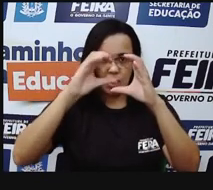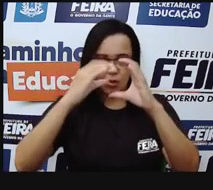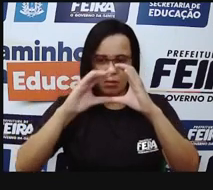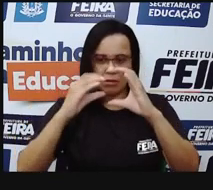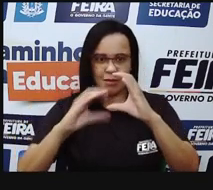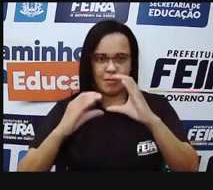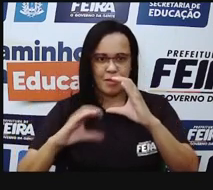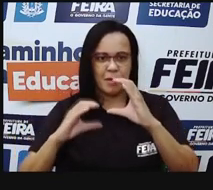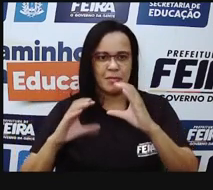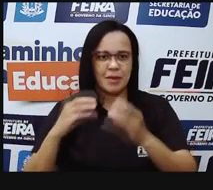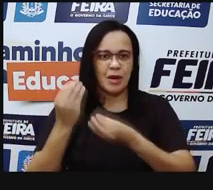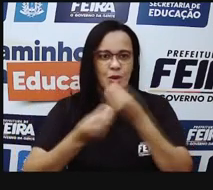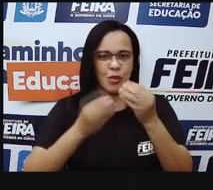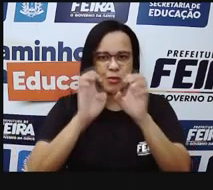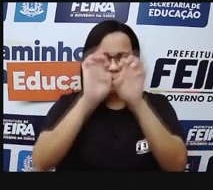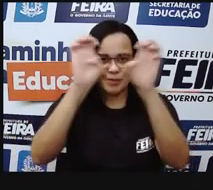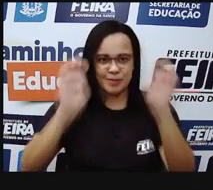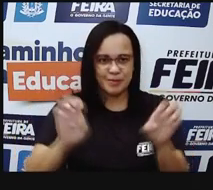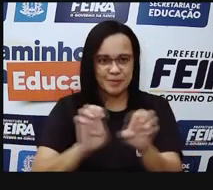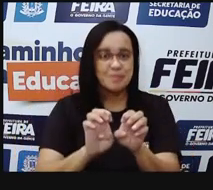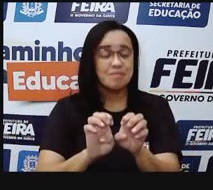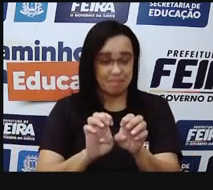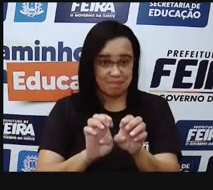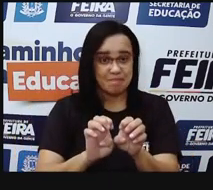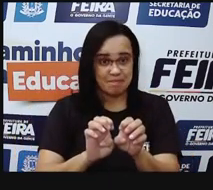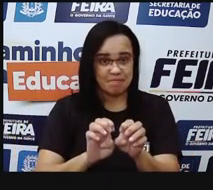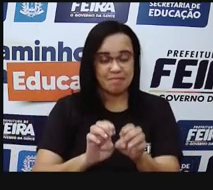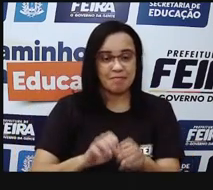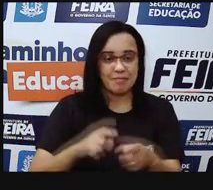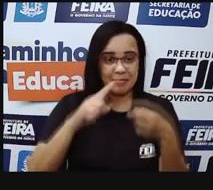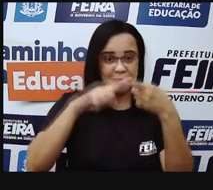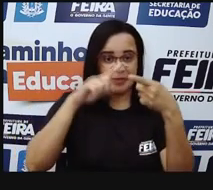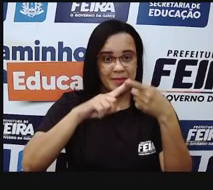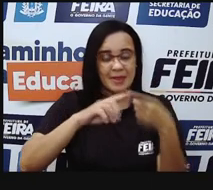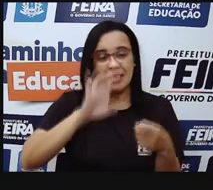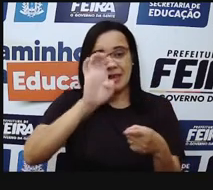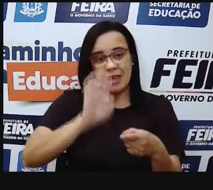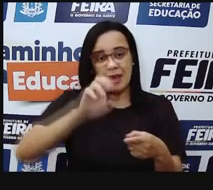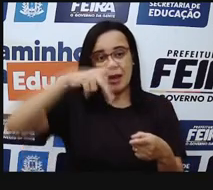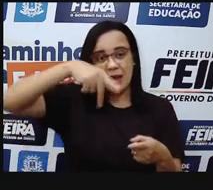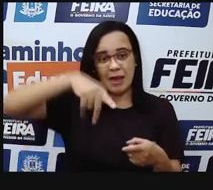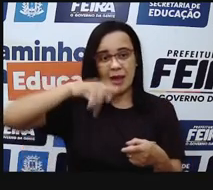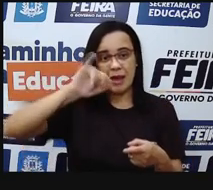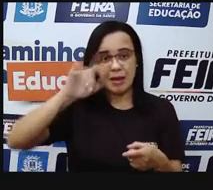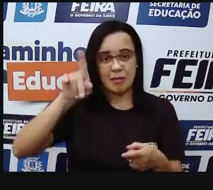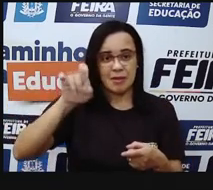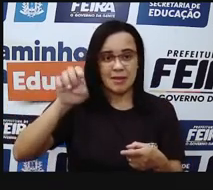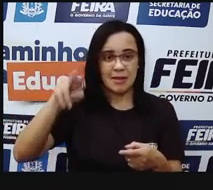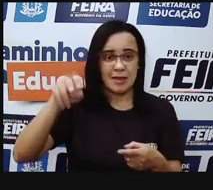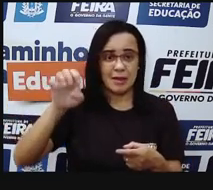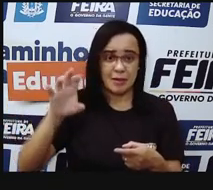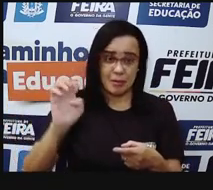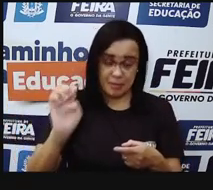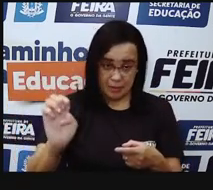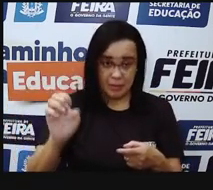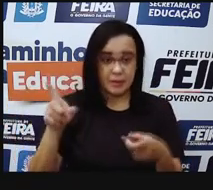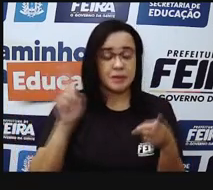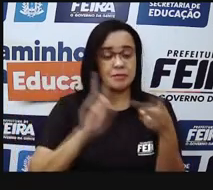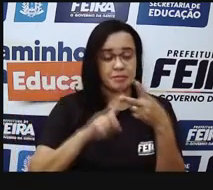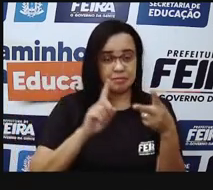tá? Três grandes estruturas, que é a epiderme, a derme e a hipoderme.